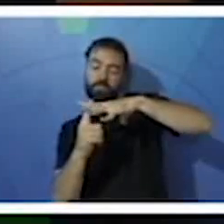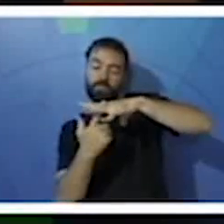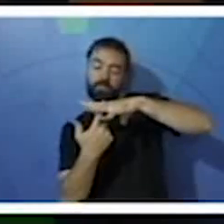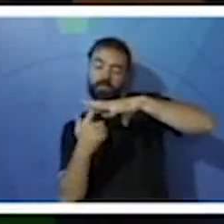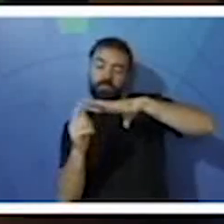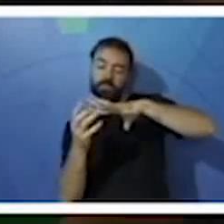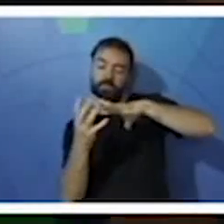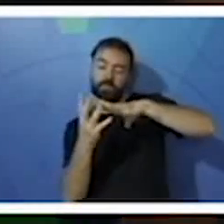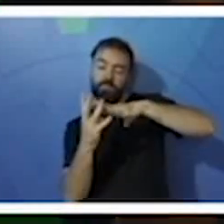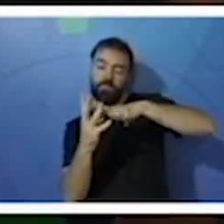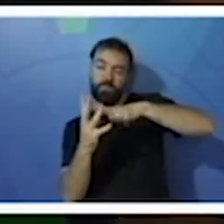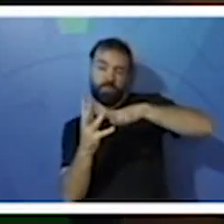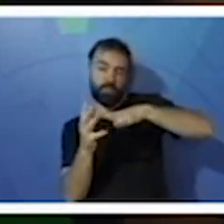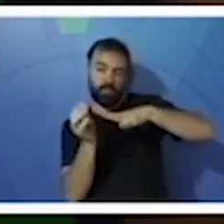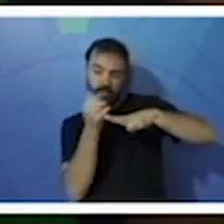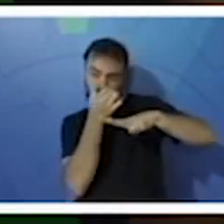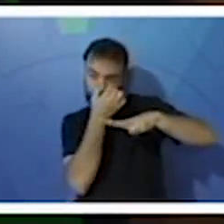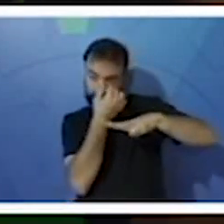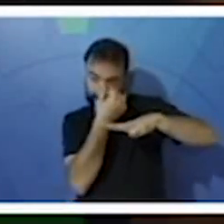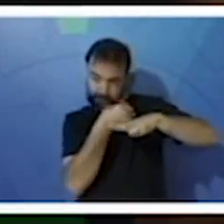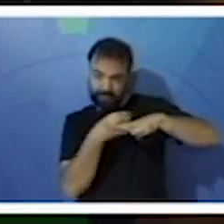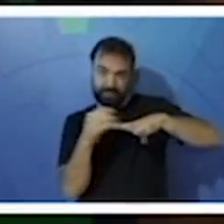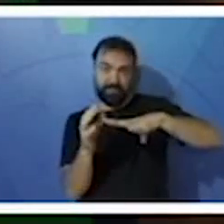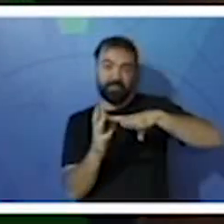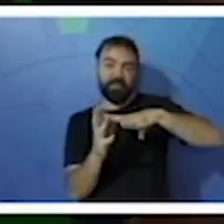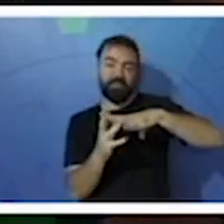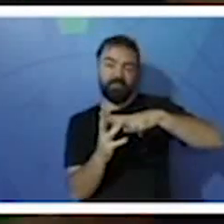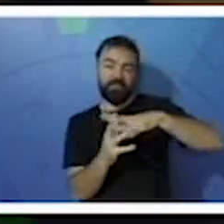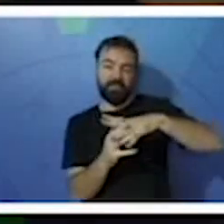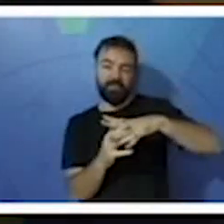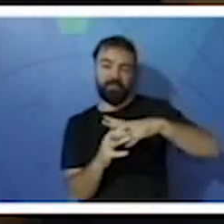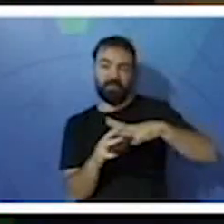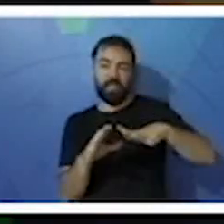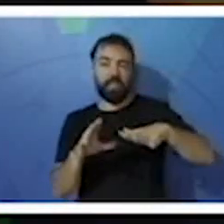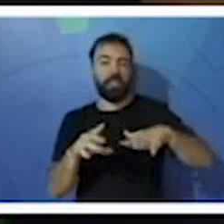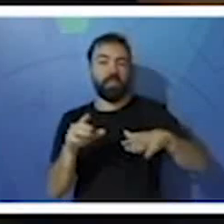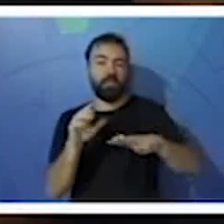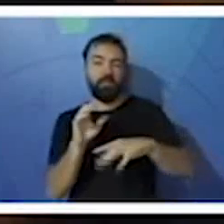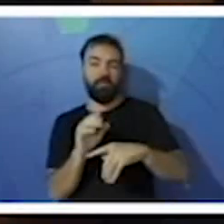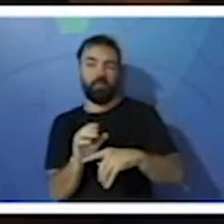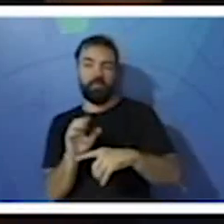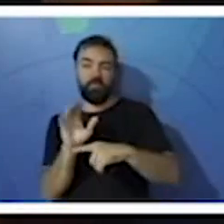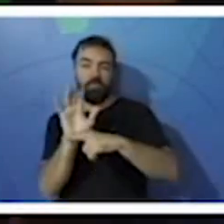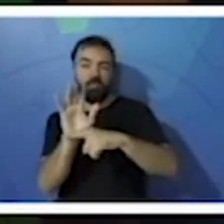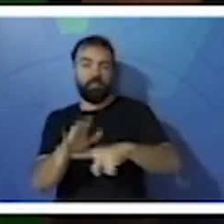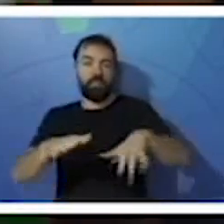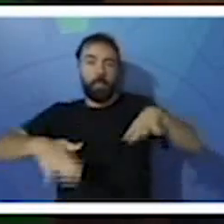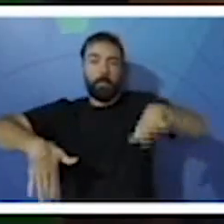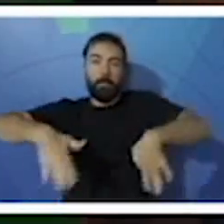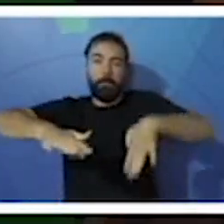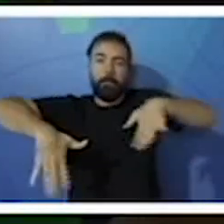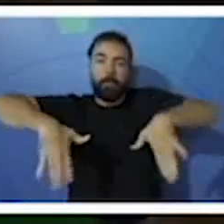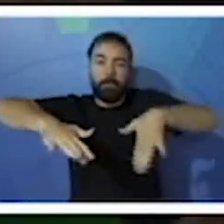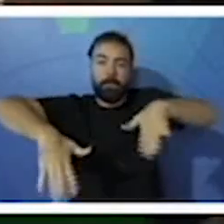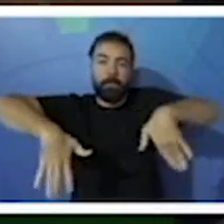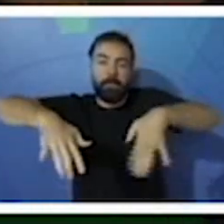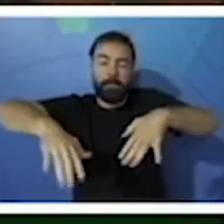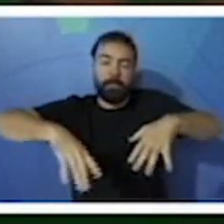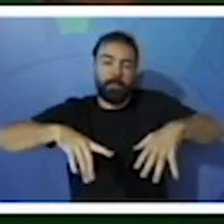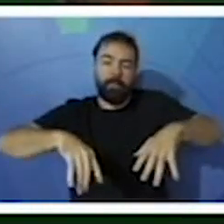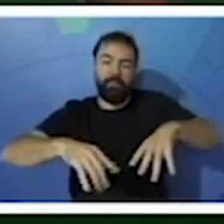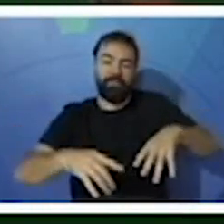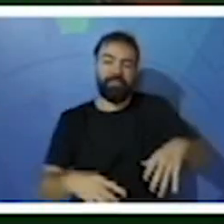unir, né? A pele entre os dedos que os ajudam a nadar, essa membrana. Já